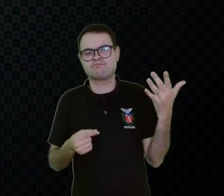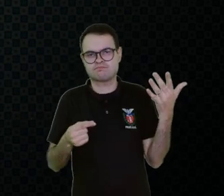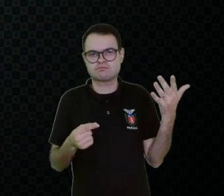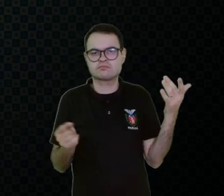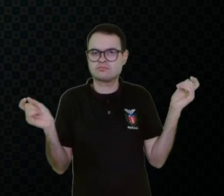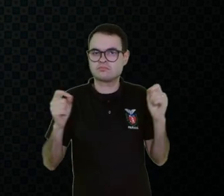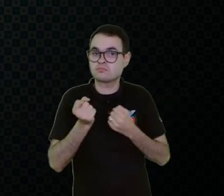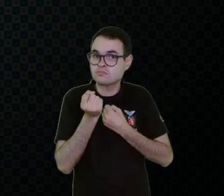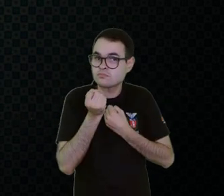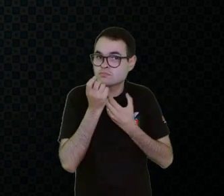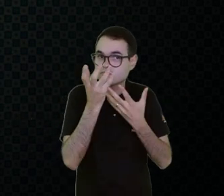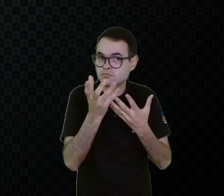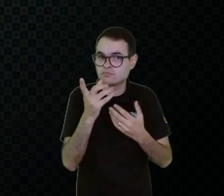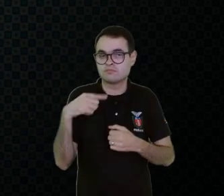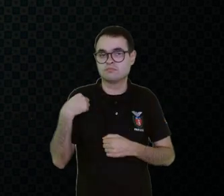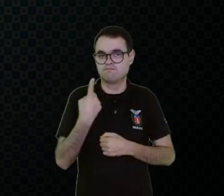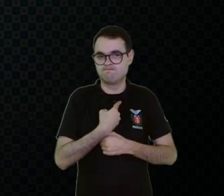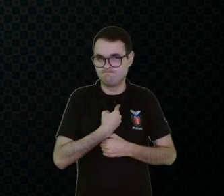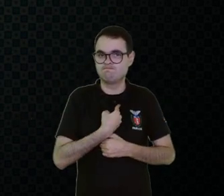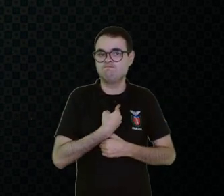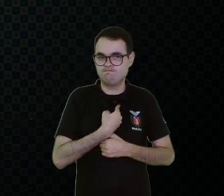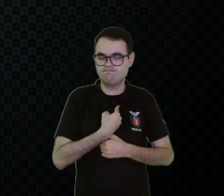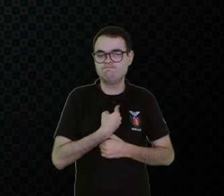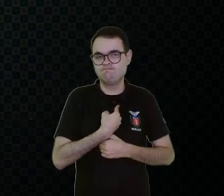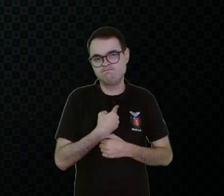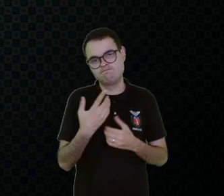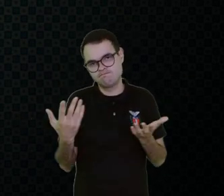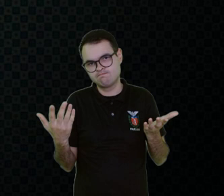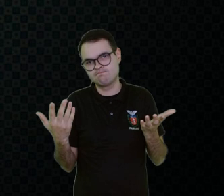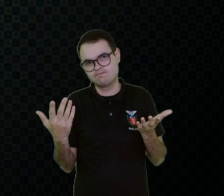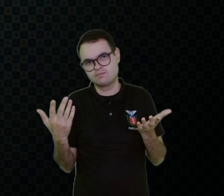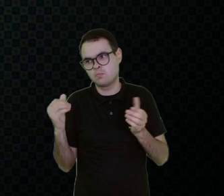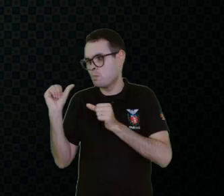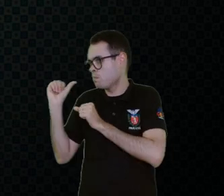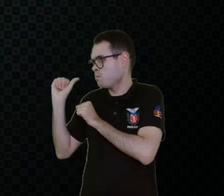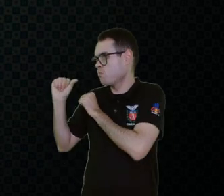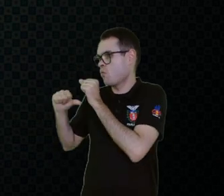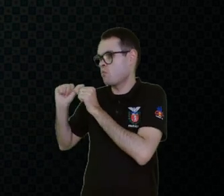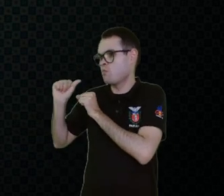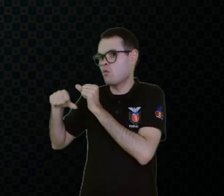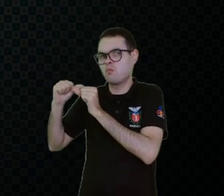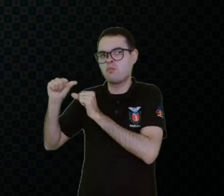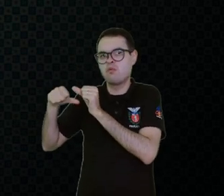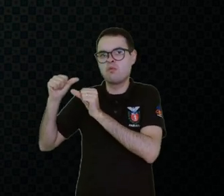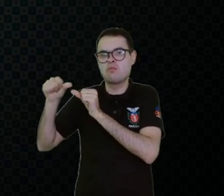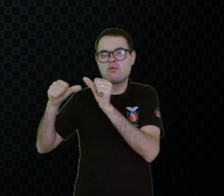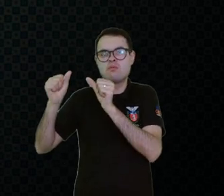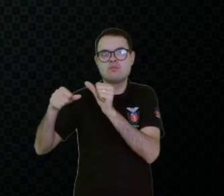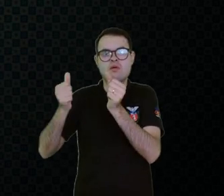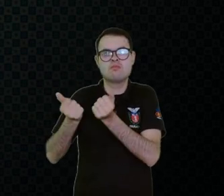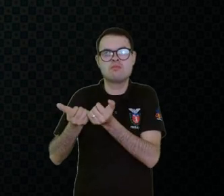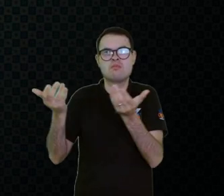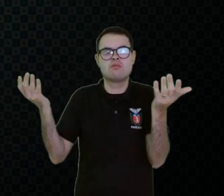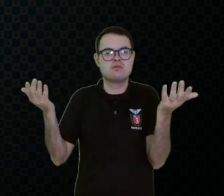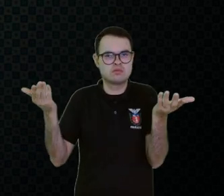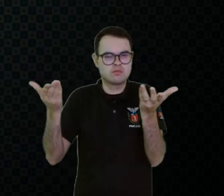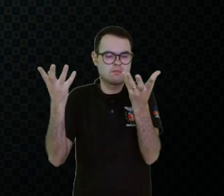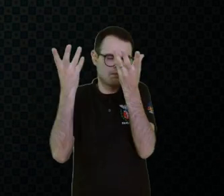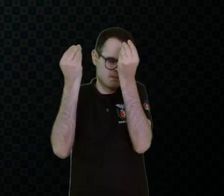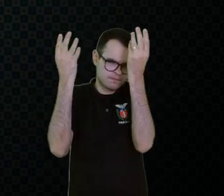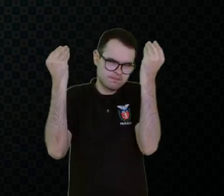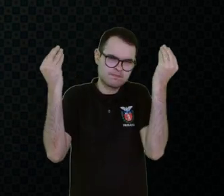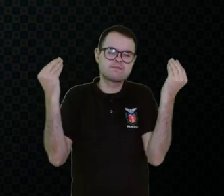confesso para vocês, a gente está, né, tem mudado muito, tem saído muita coisa agora também na pandemia.